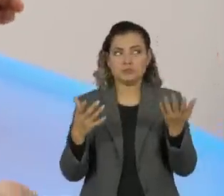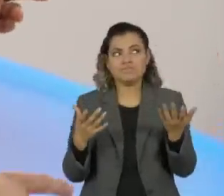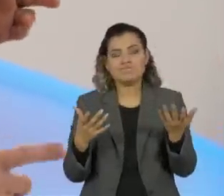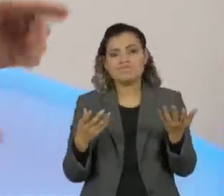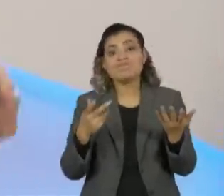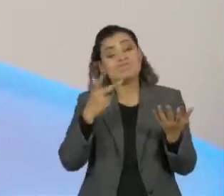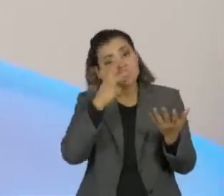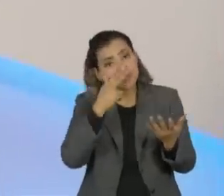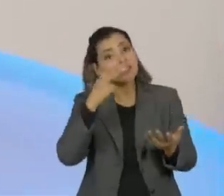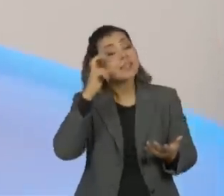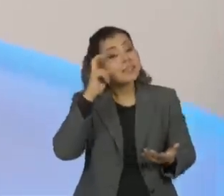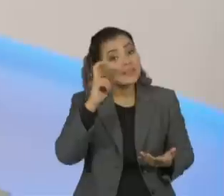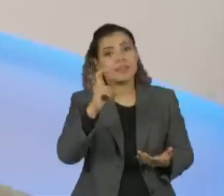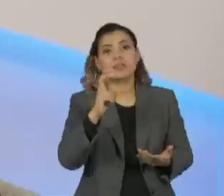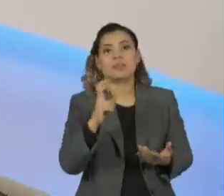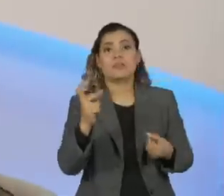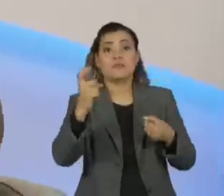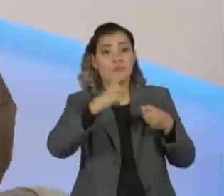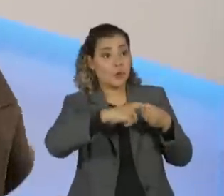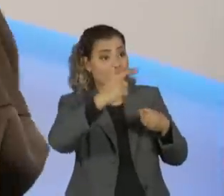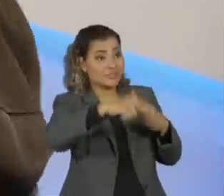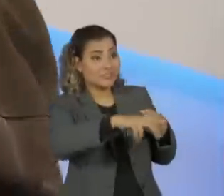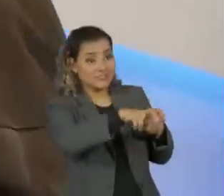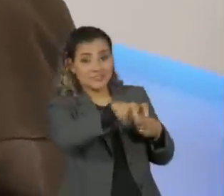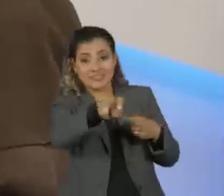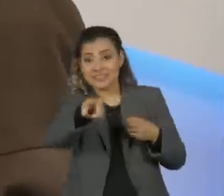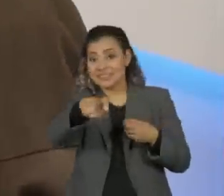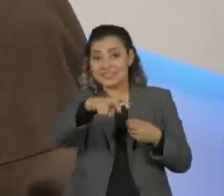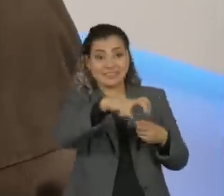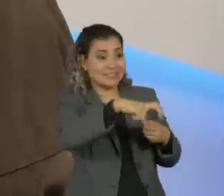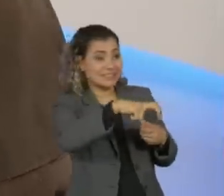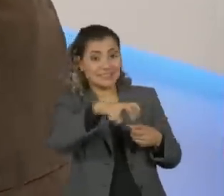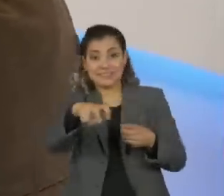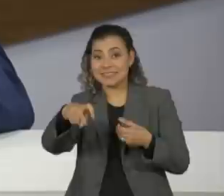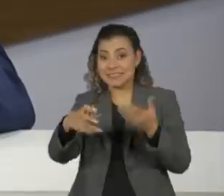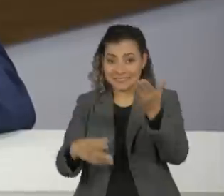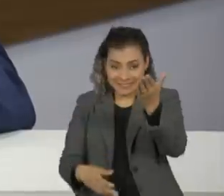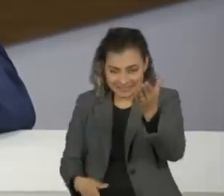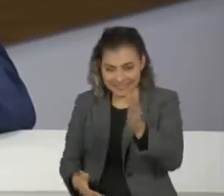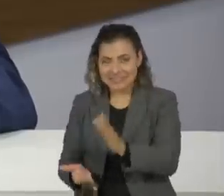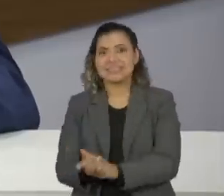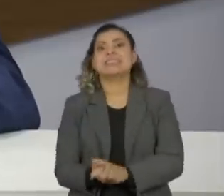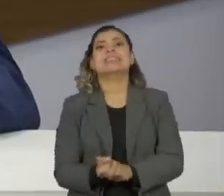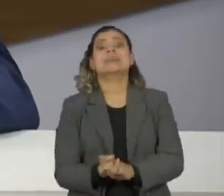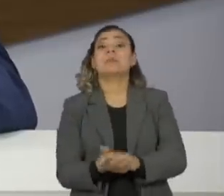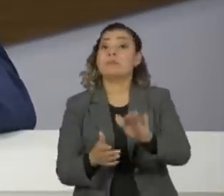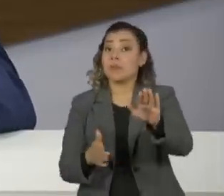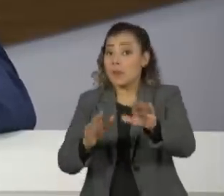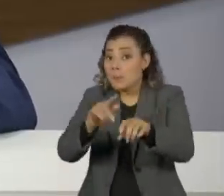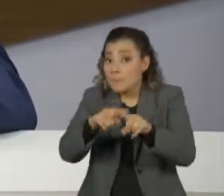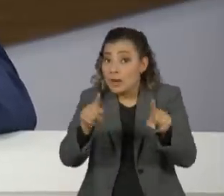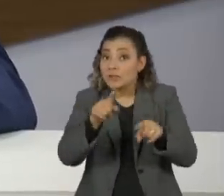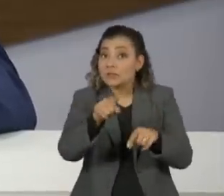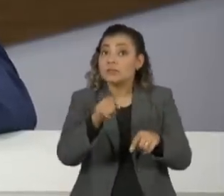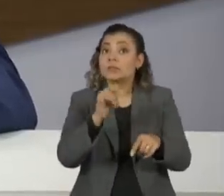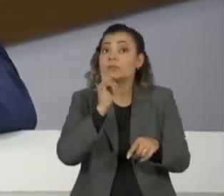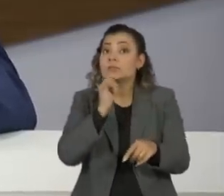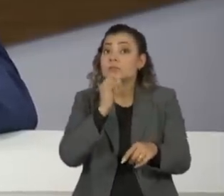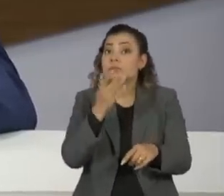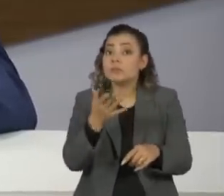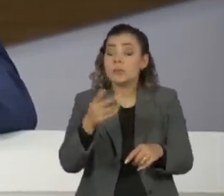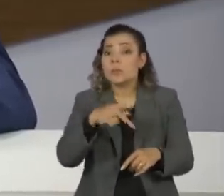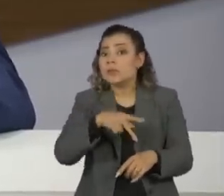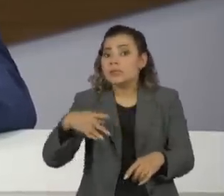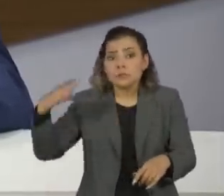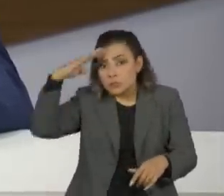muito interessante colocar esse episódio de Nelson Rodrigues. A semana de que você esperava que ele fosse mudar completamente do que ele